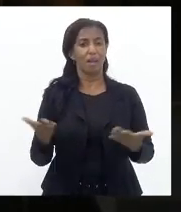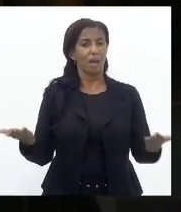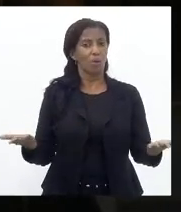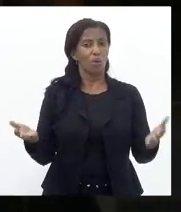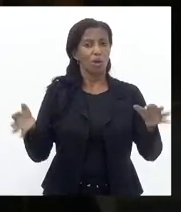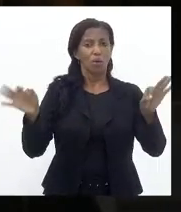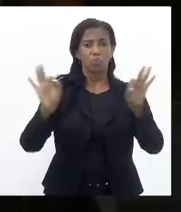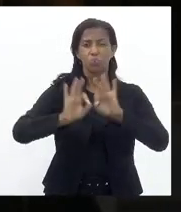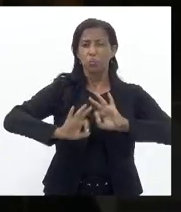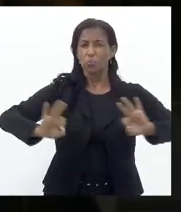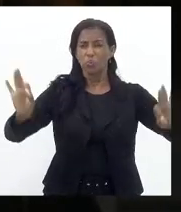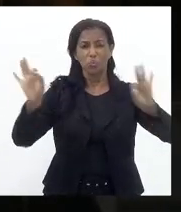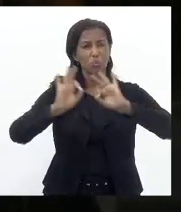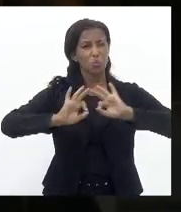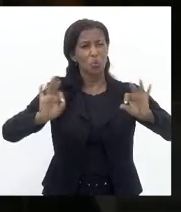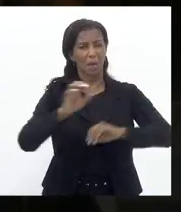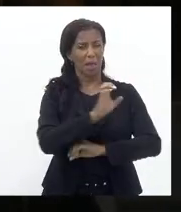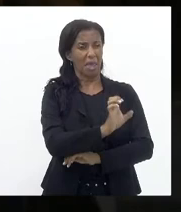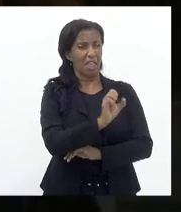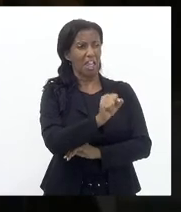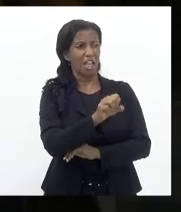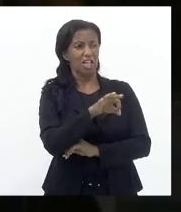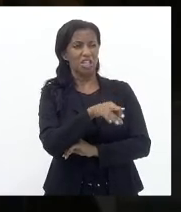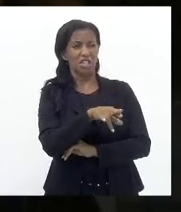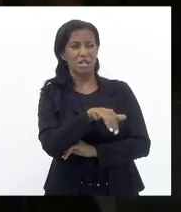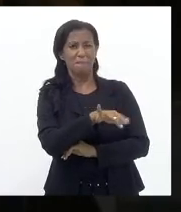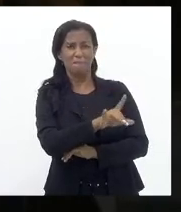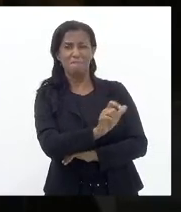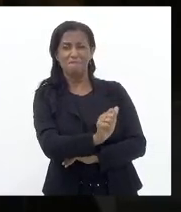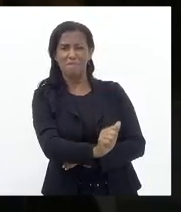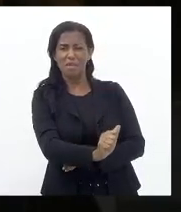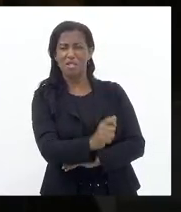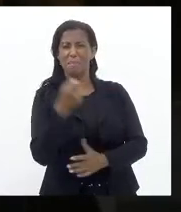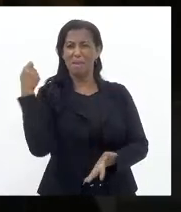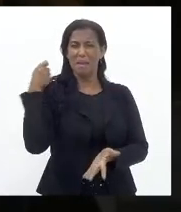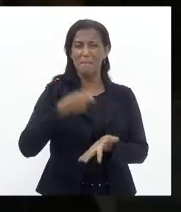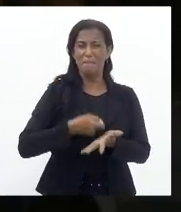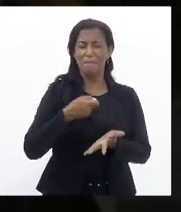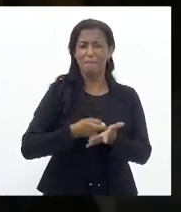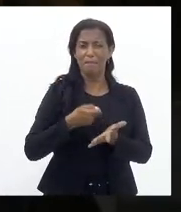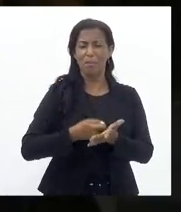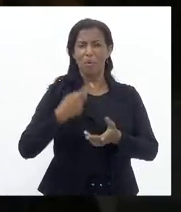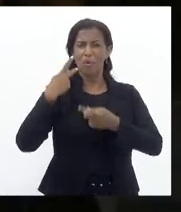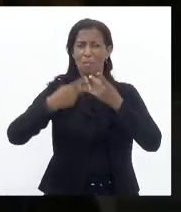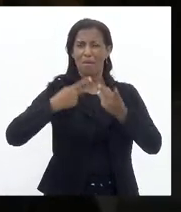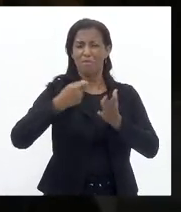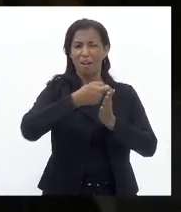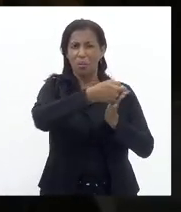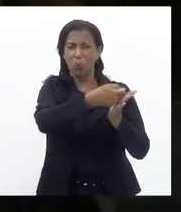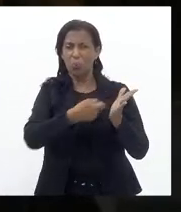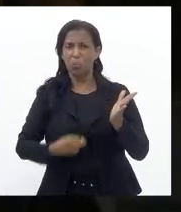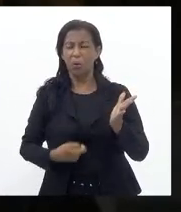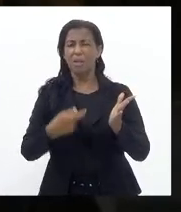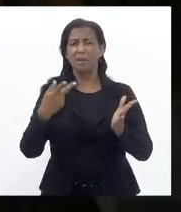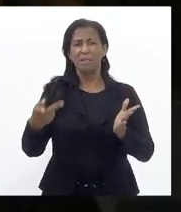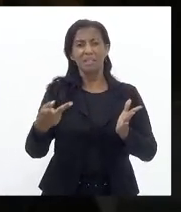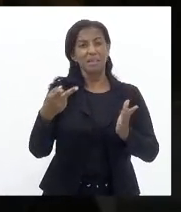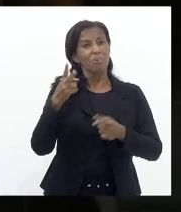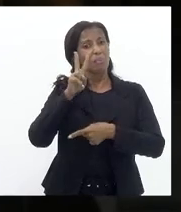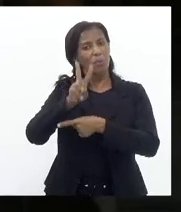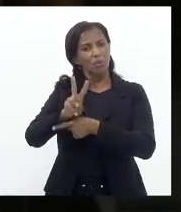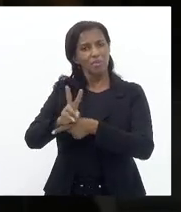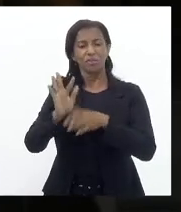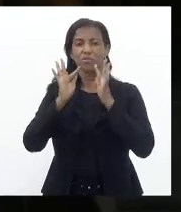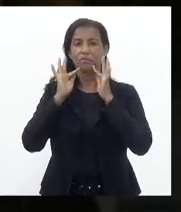nenhum Somos extremistas Mas eles querem Nos impor Uma narrativa Que aqueles Que como Vossa Excelência Defendem a família